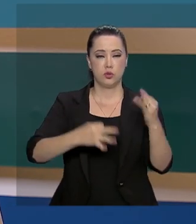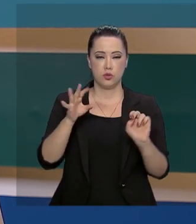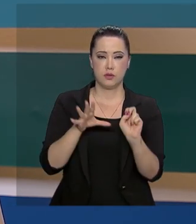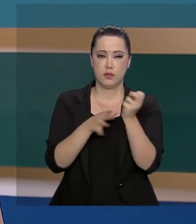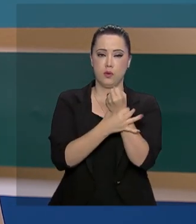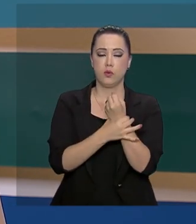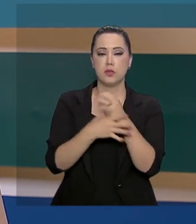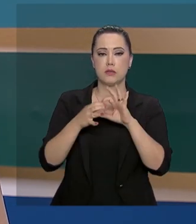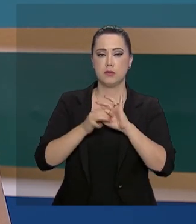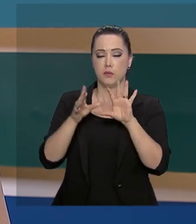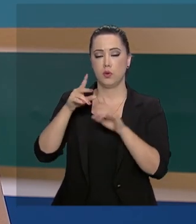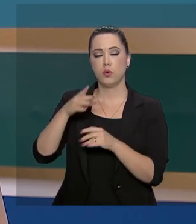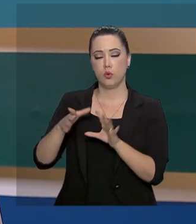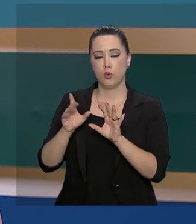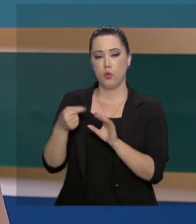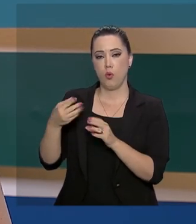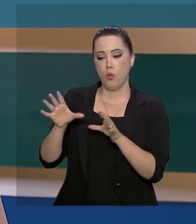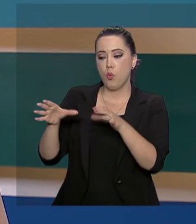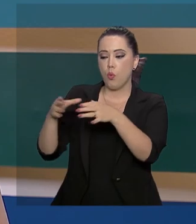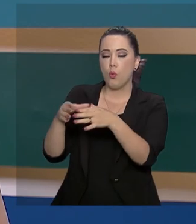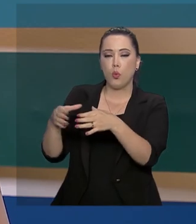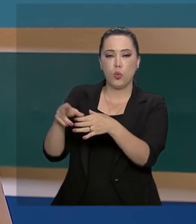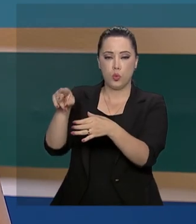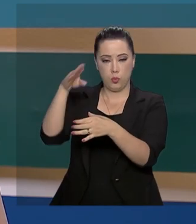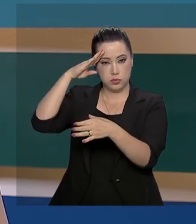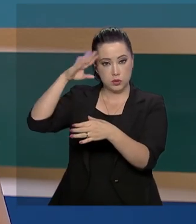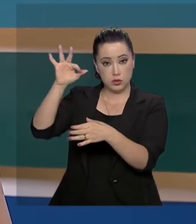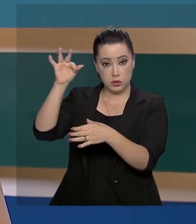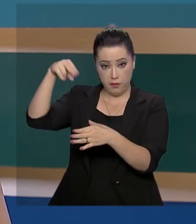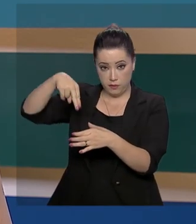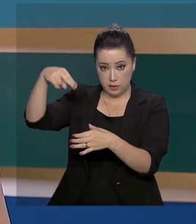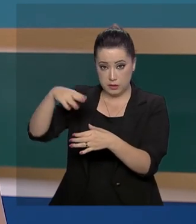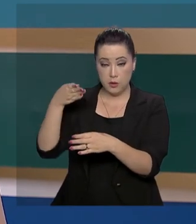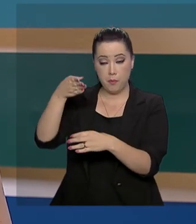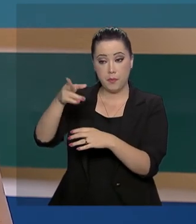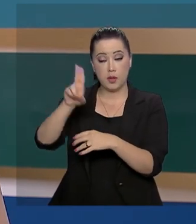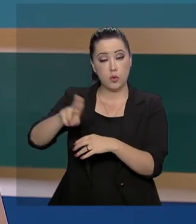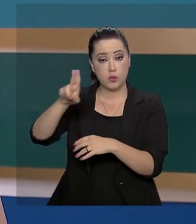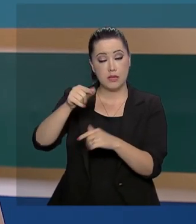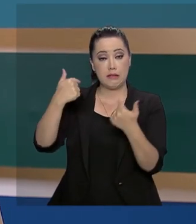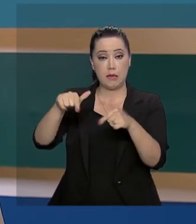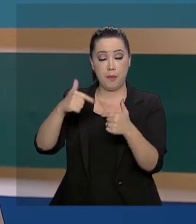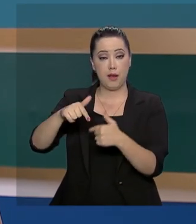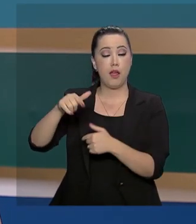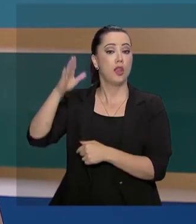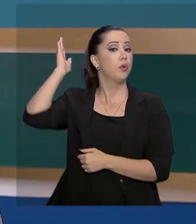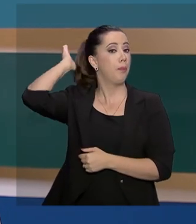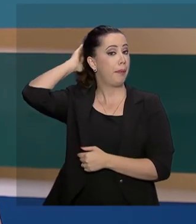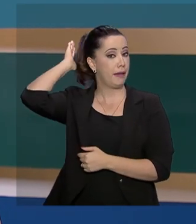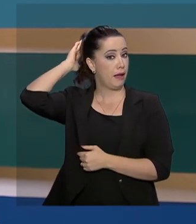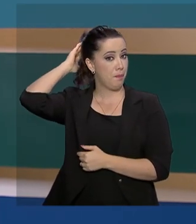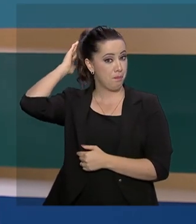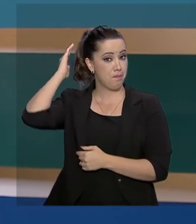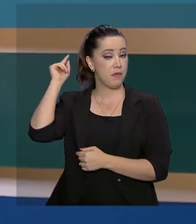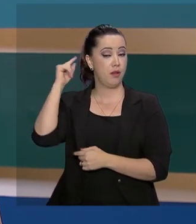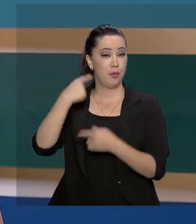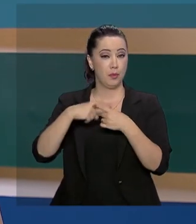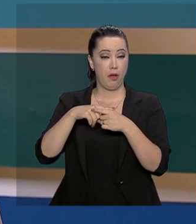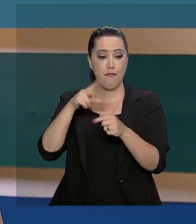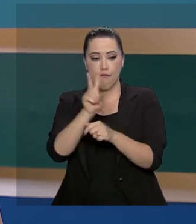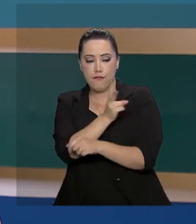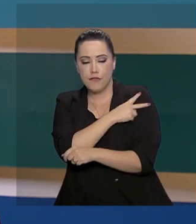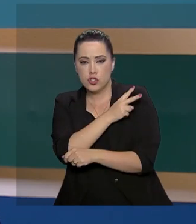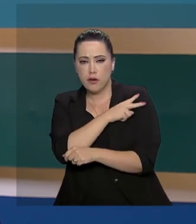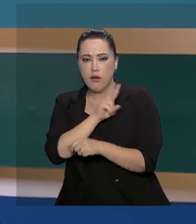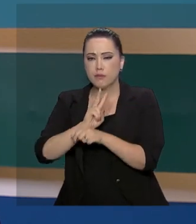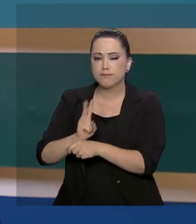Penitenciária ao Pará, pelo período de 30 dias a contar de hoje. A intervenção vai coordenar os serviços de guarda, vigilância